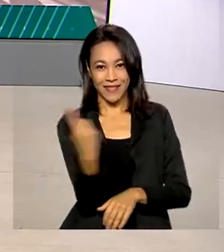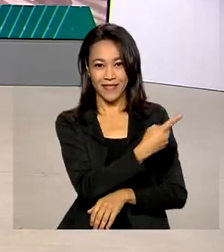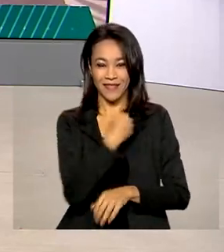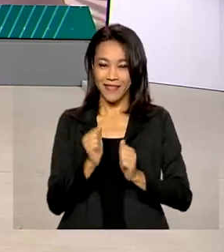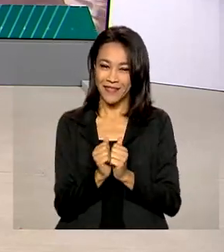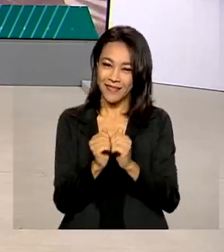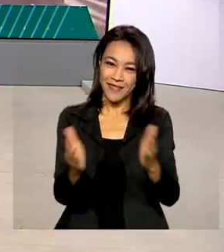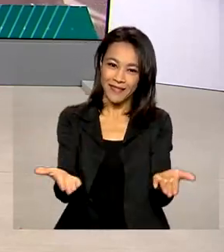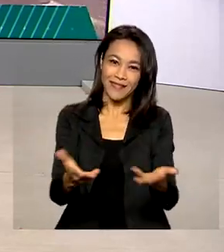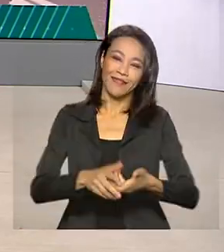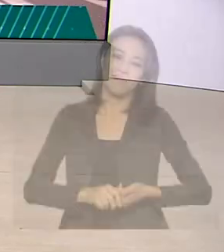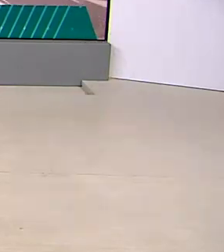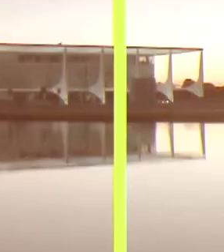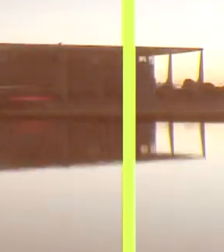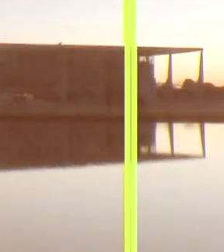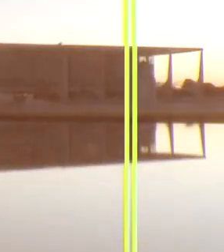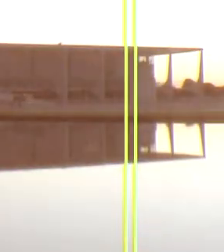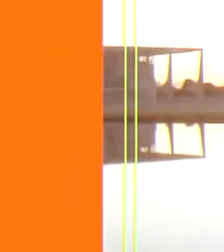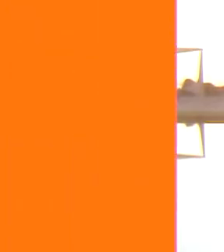em Dia já está no ar.